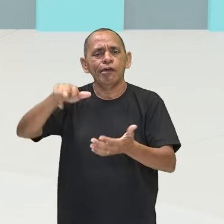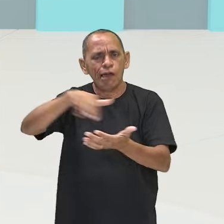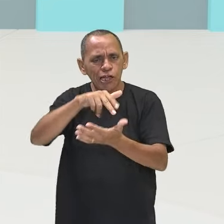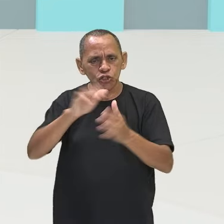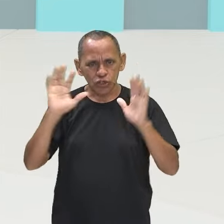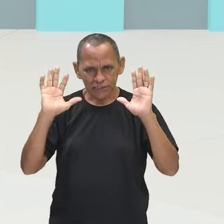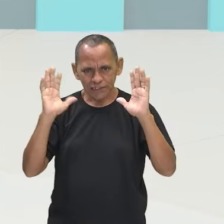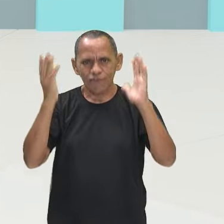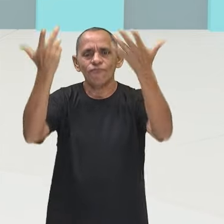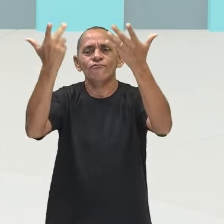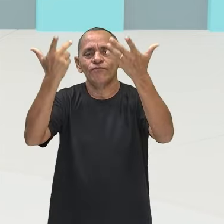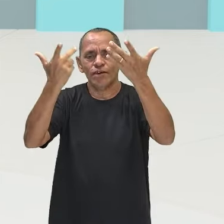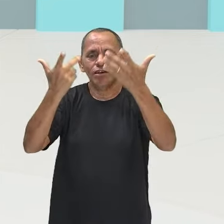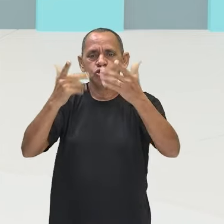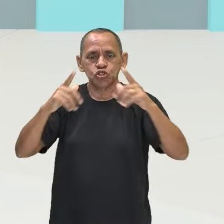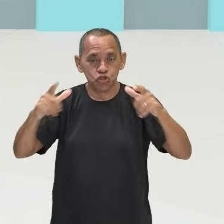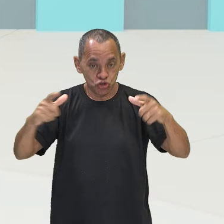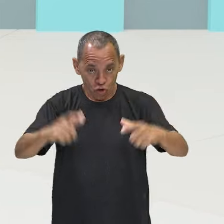regionais.